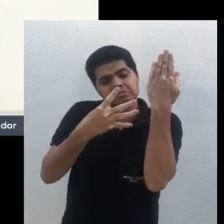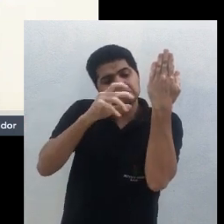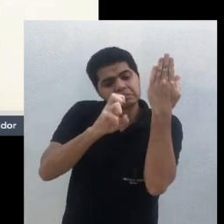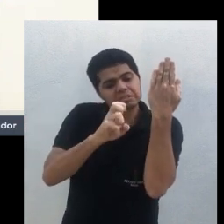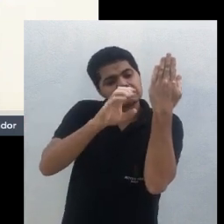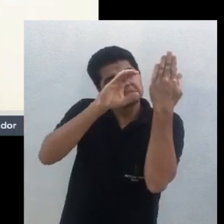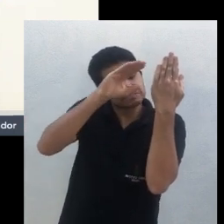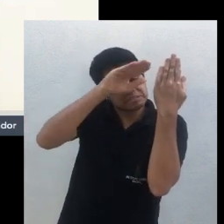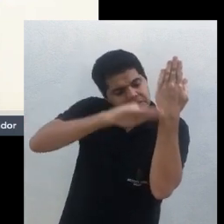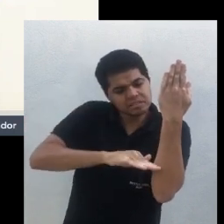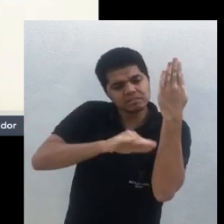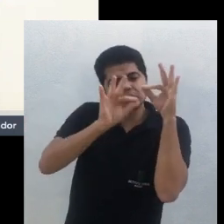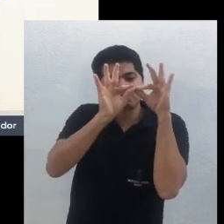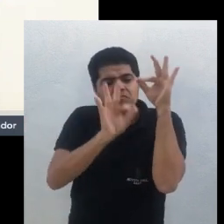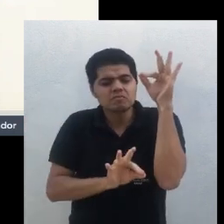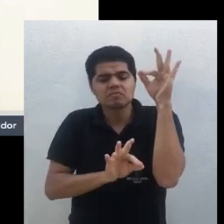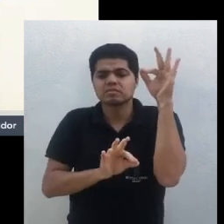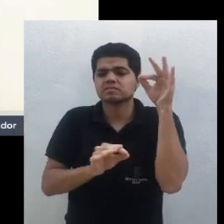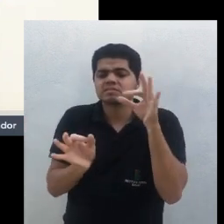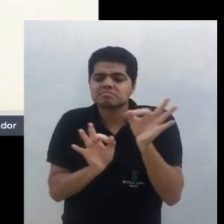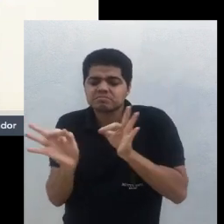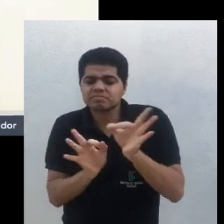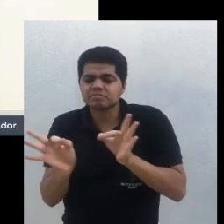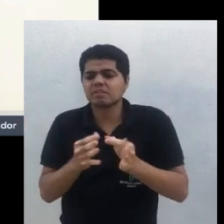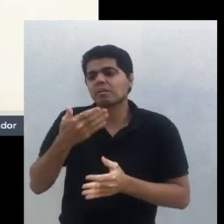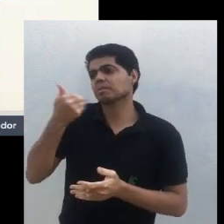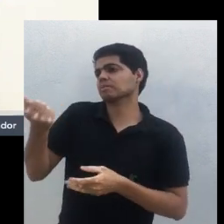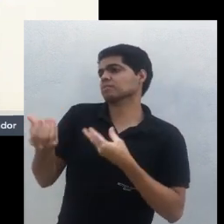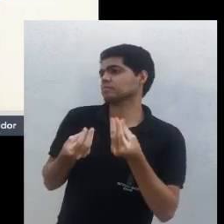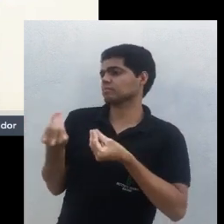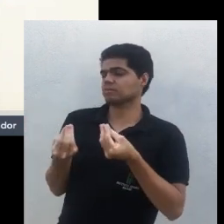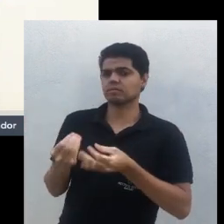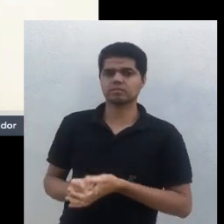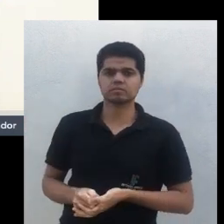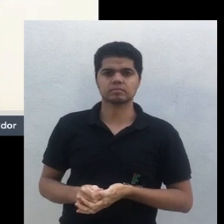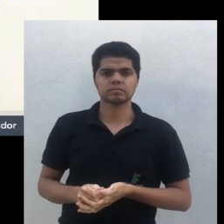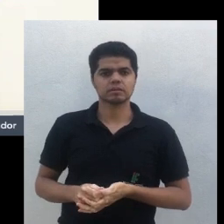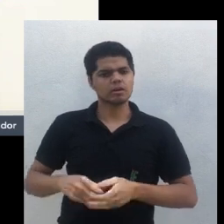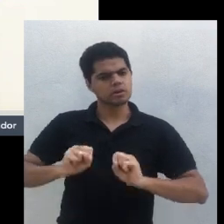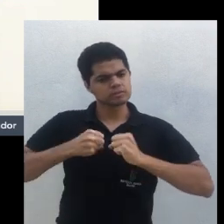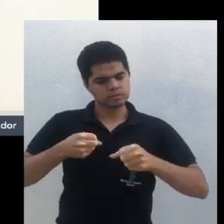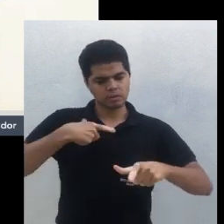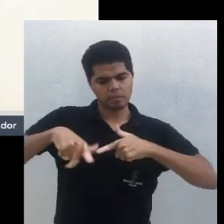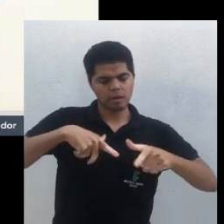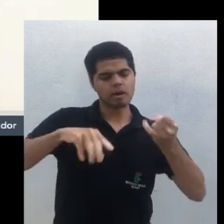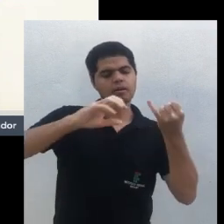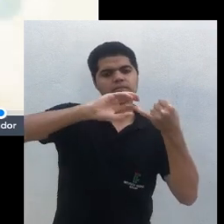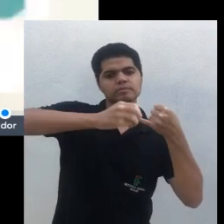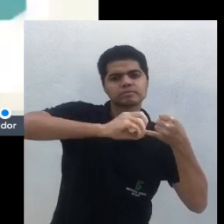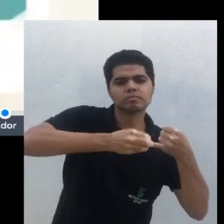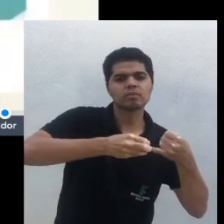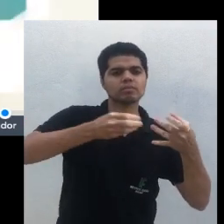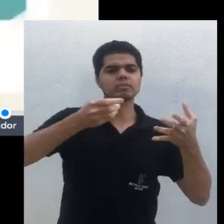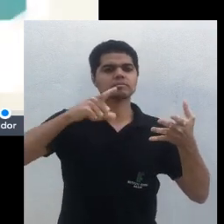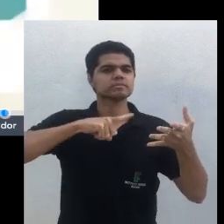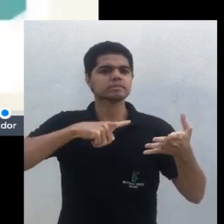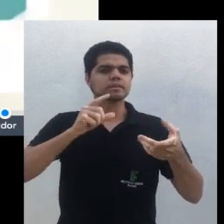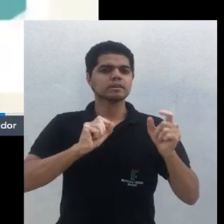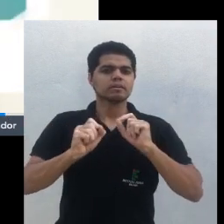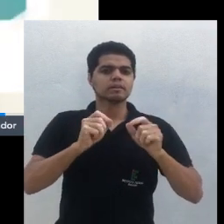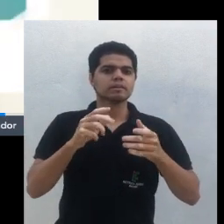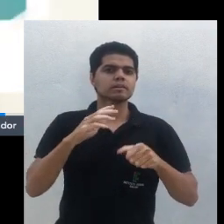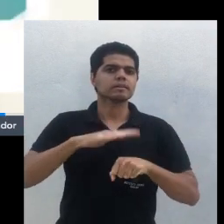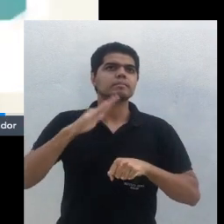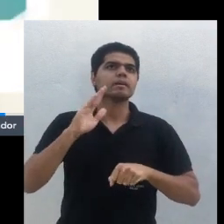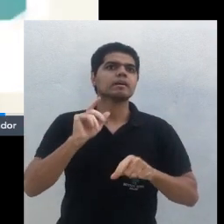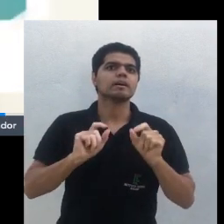com a corotalária eu vou trabalhar então a gente vai fazendo esse jogo aí com as leguminosas outra